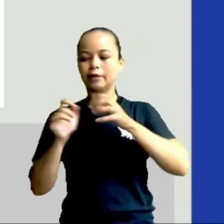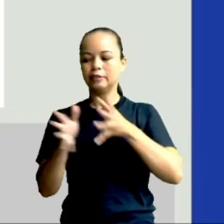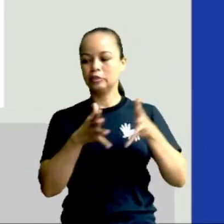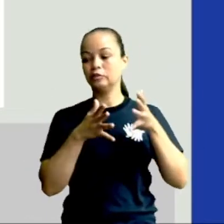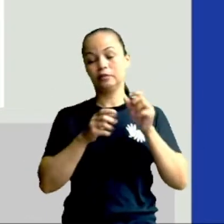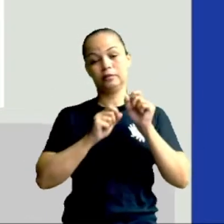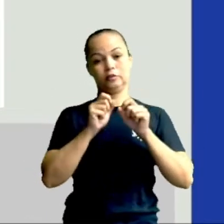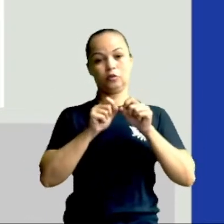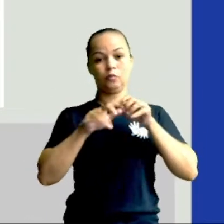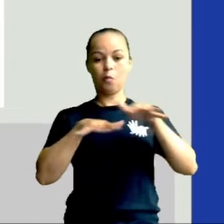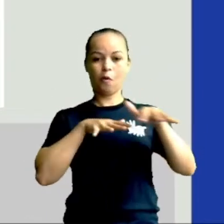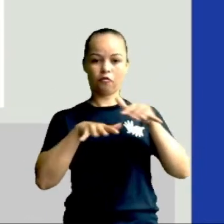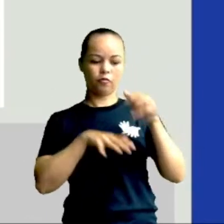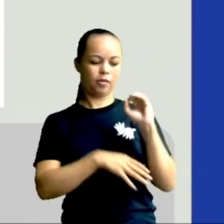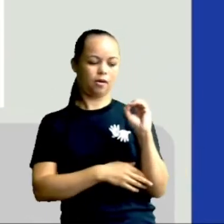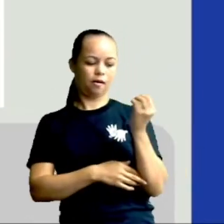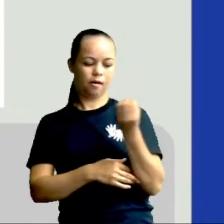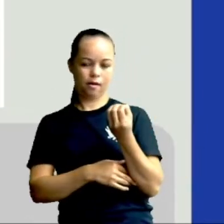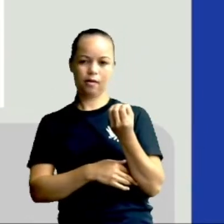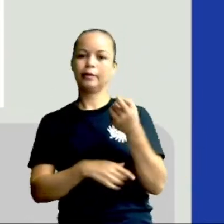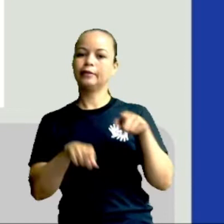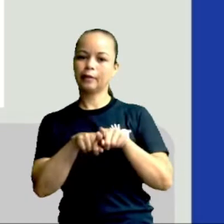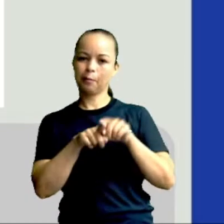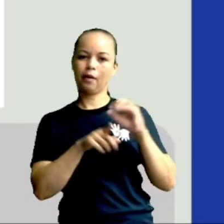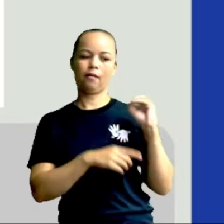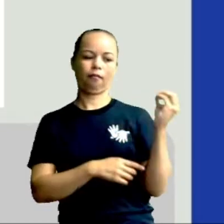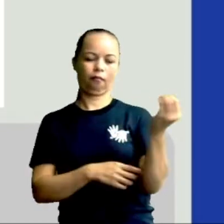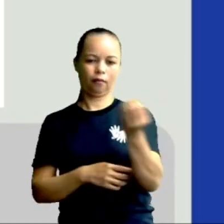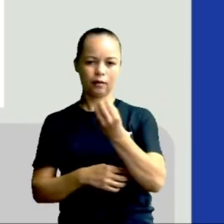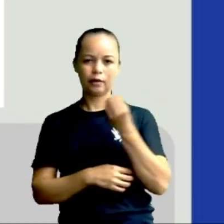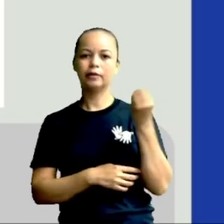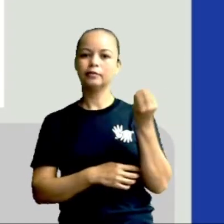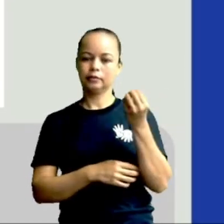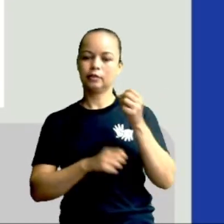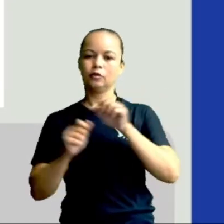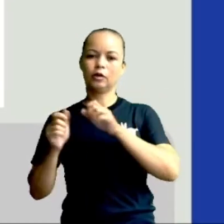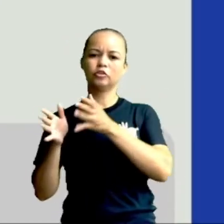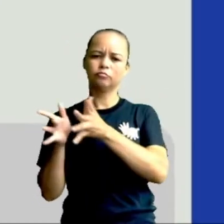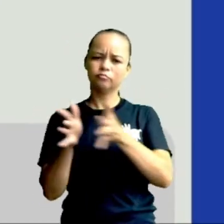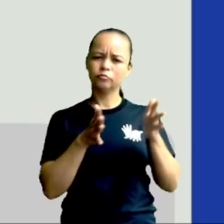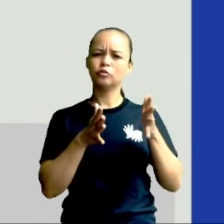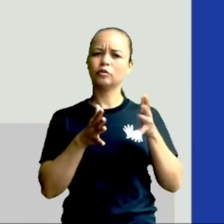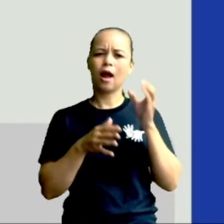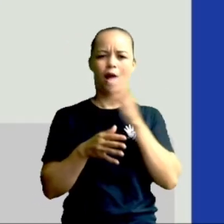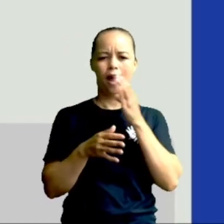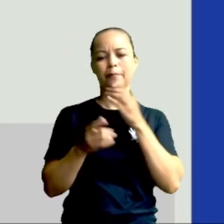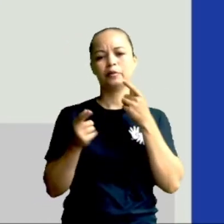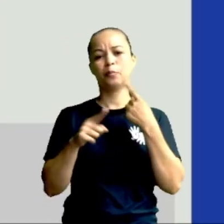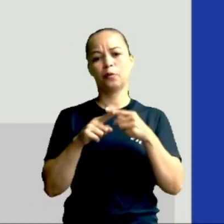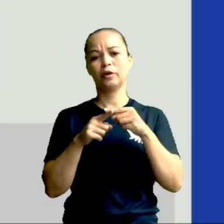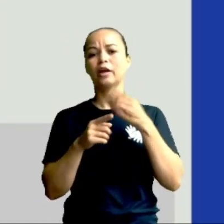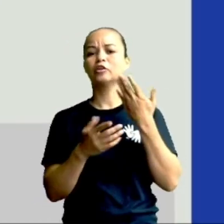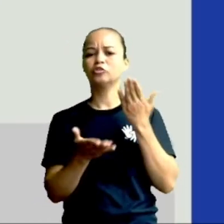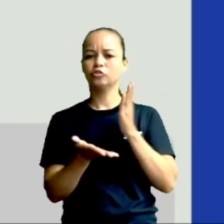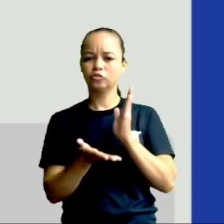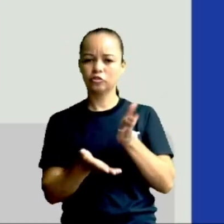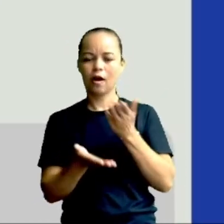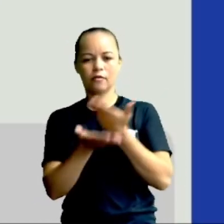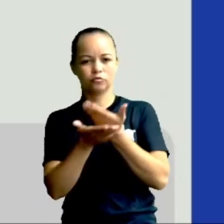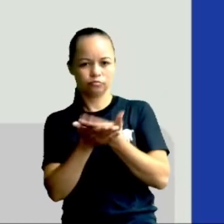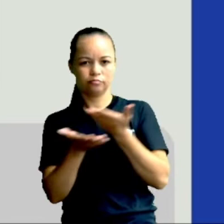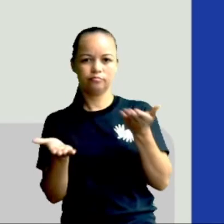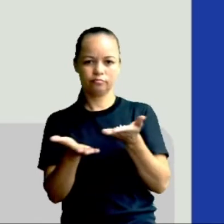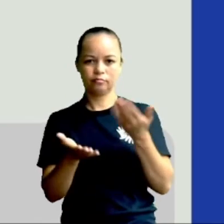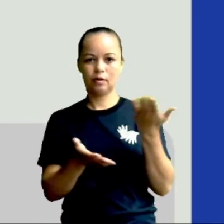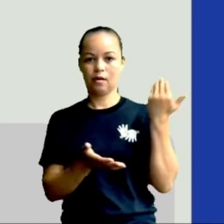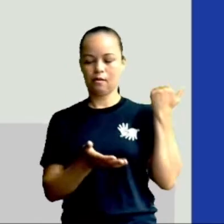translação, tá? Estou passando mais rápido essa parte porque a gente já viu isso na aula passada. E aí, ó, a Terra, ela